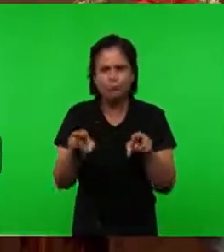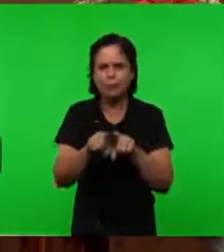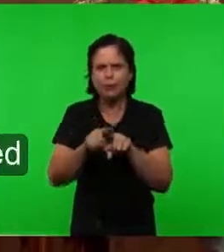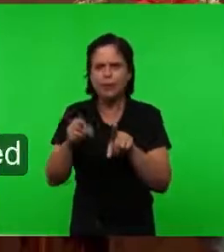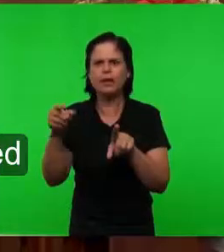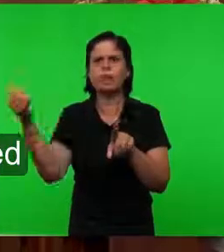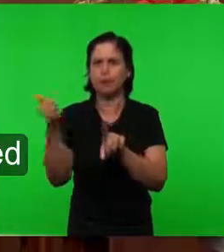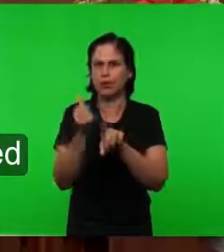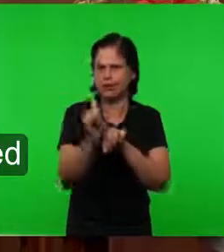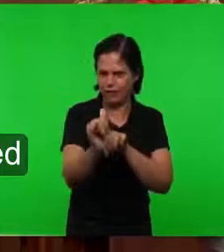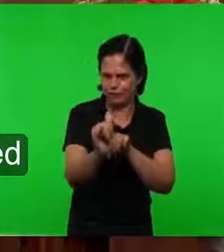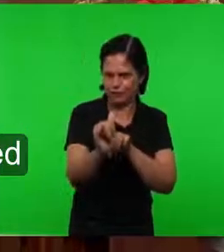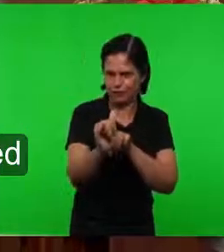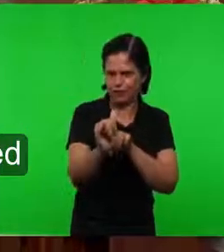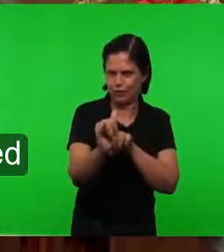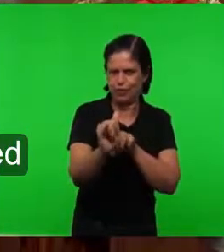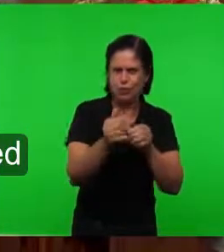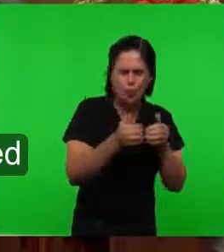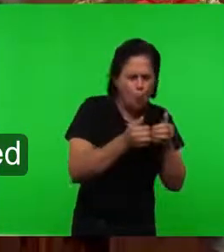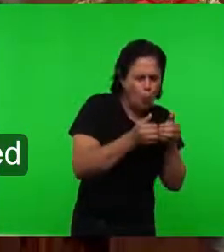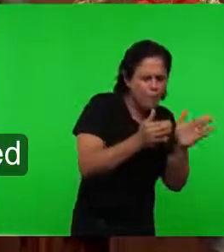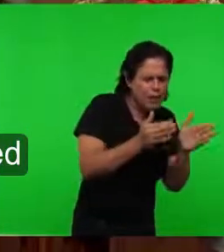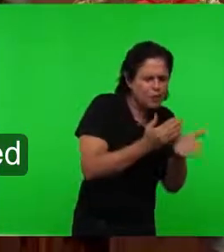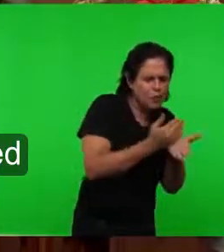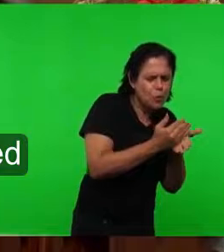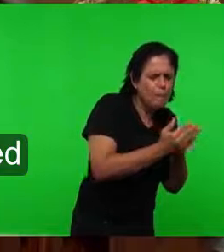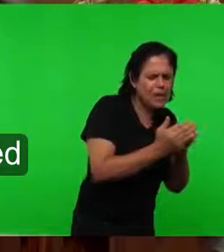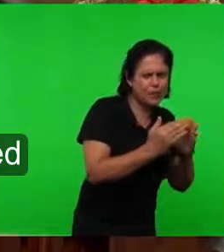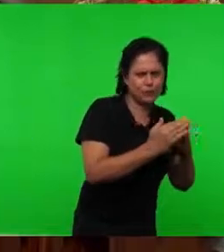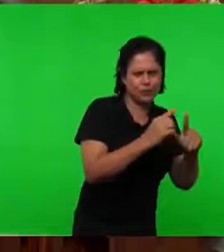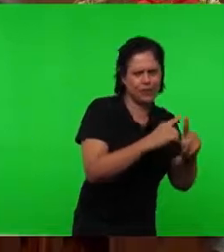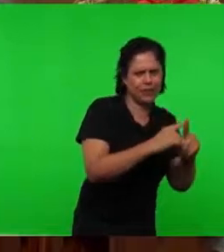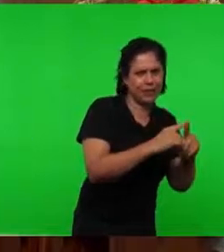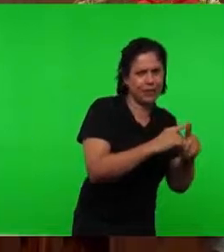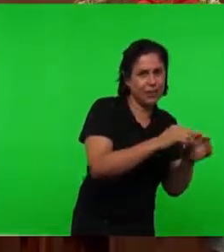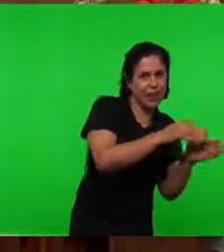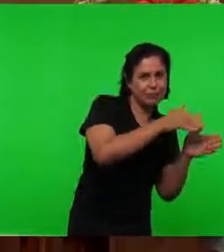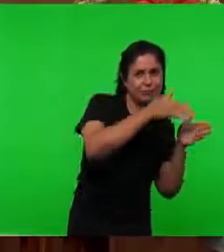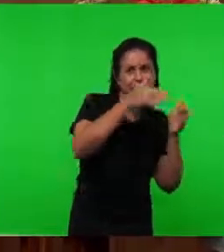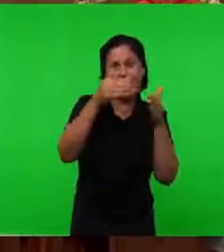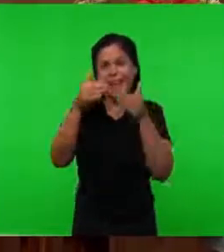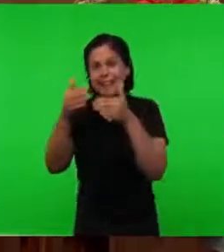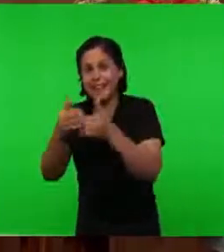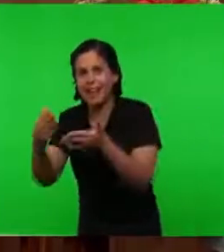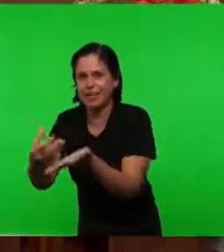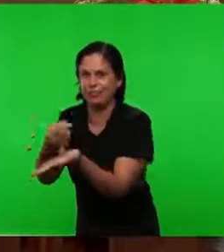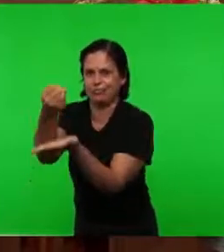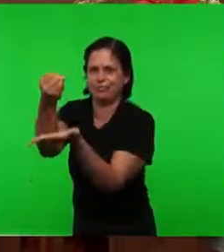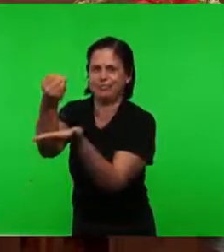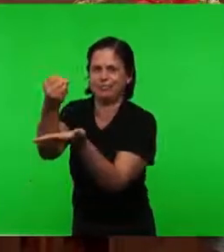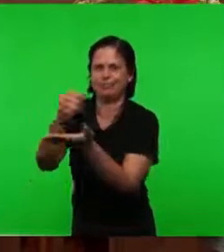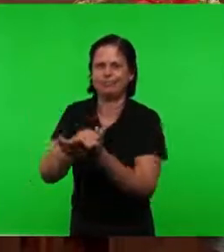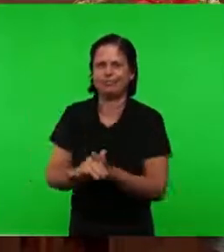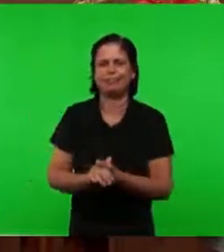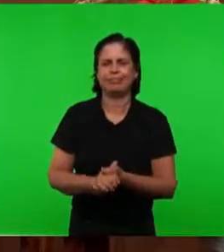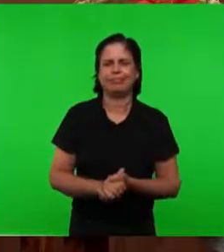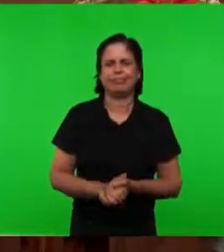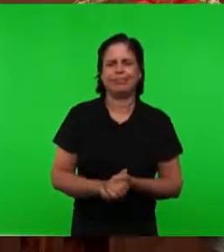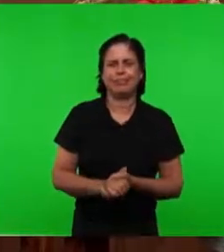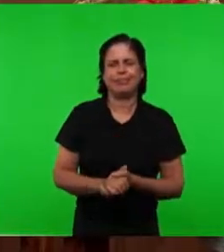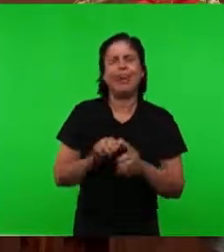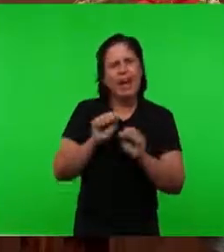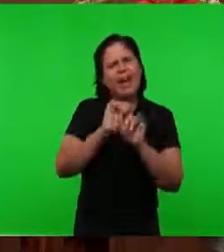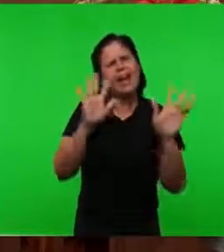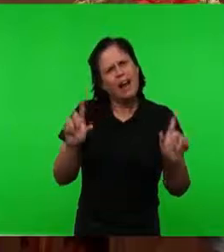Até o momento Quando a igreja Será arrebatada É claro Que o povo Que o nosso